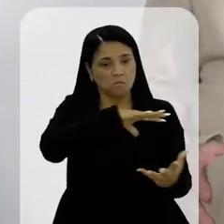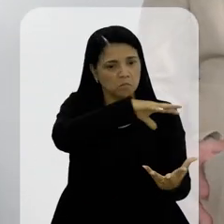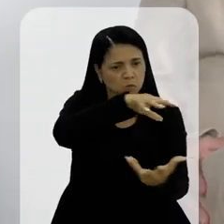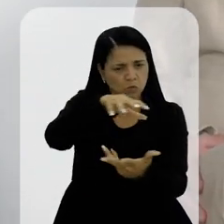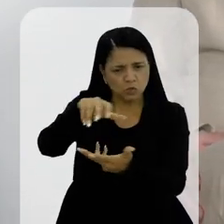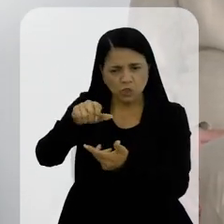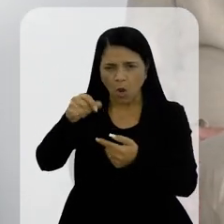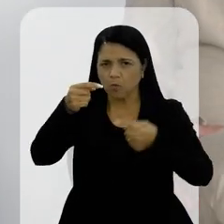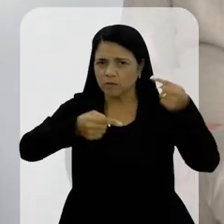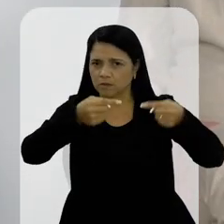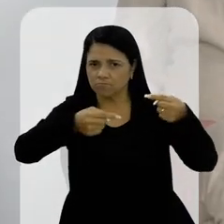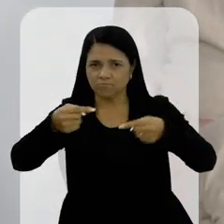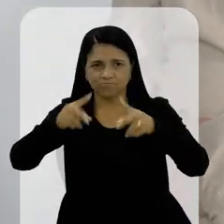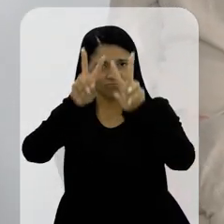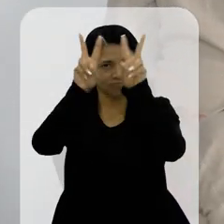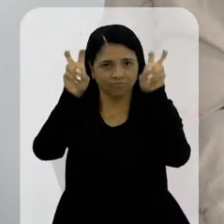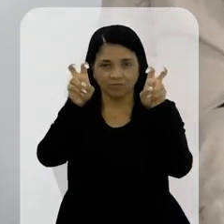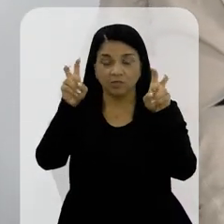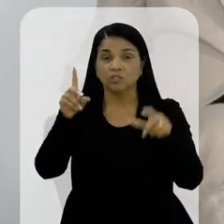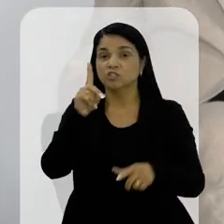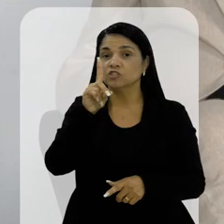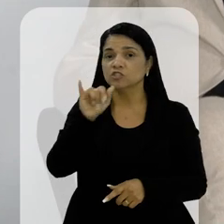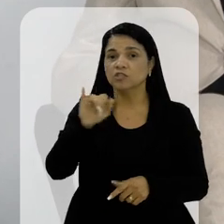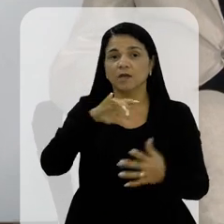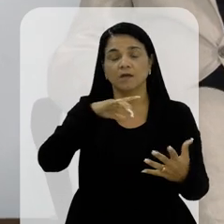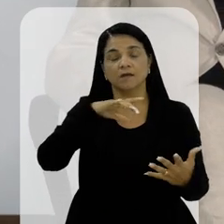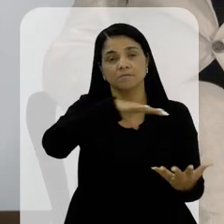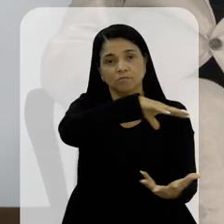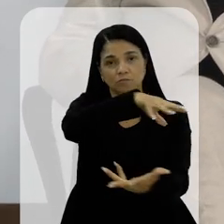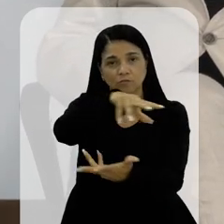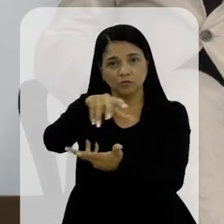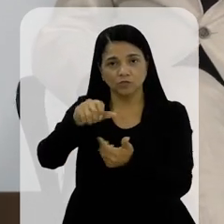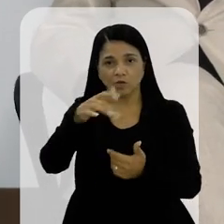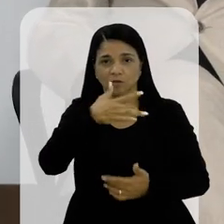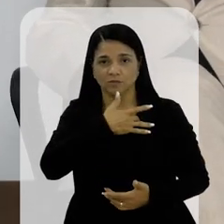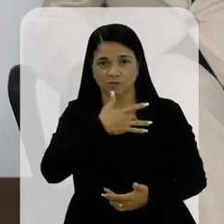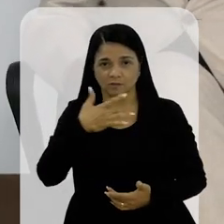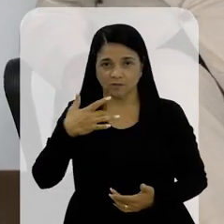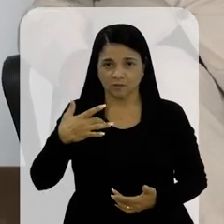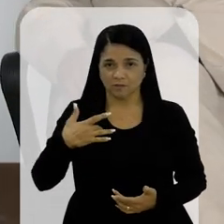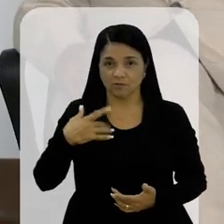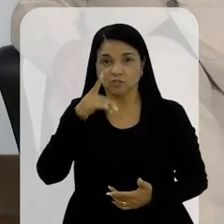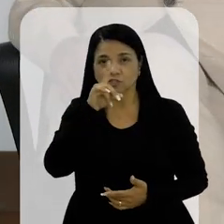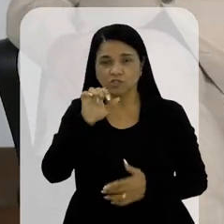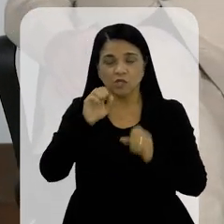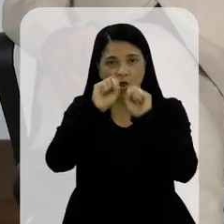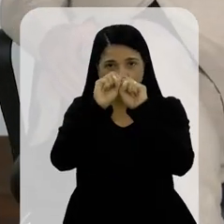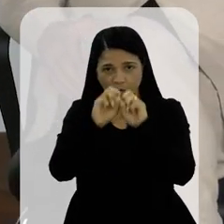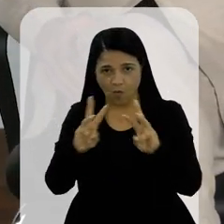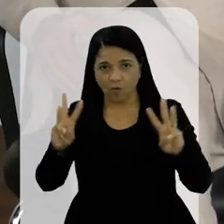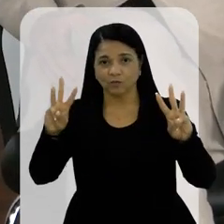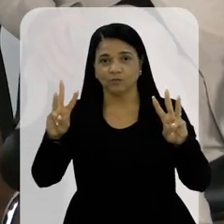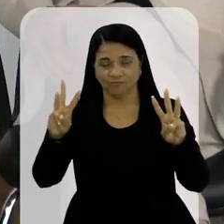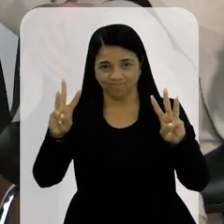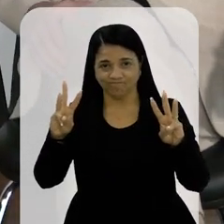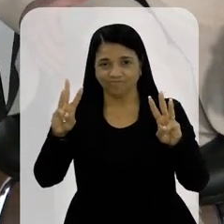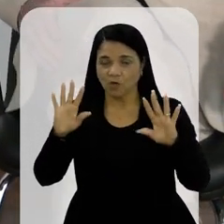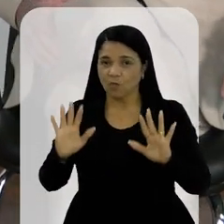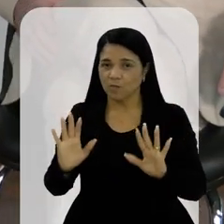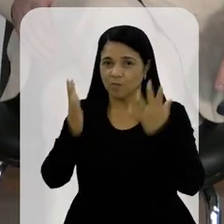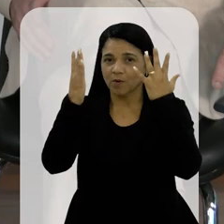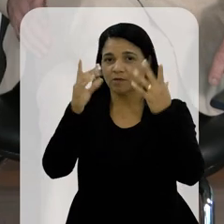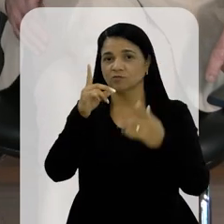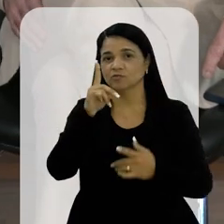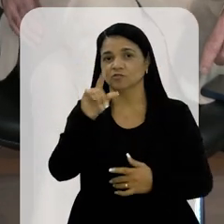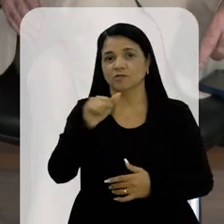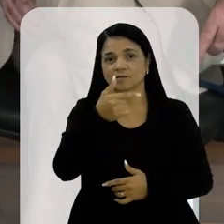mundialmente debatido, o Dia Internacional da Saúde, um dia instituído pela ONU, comemorado